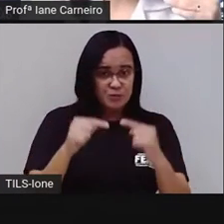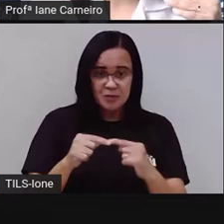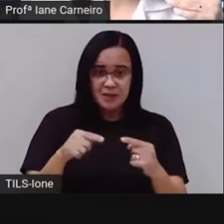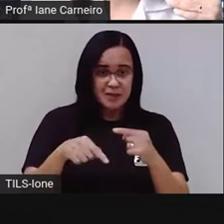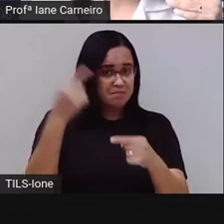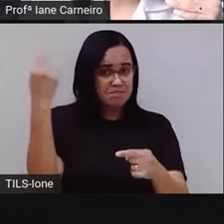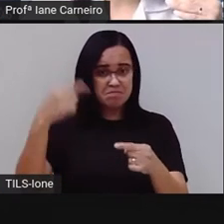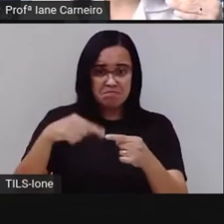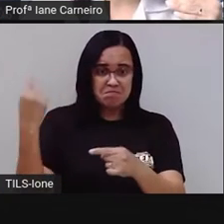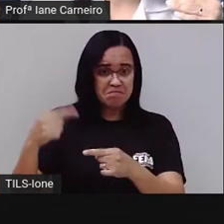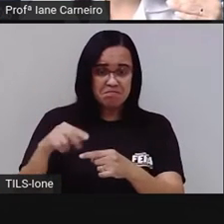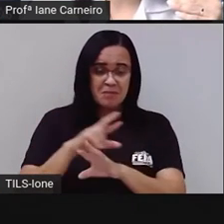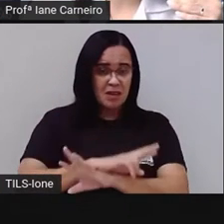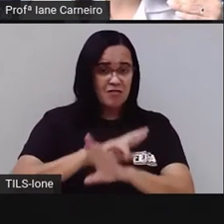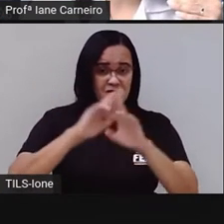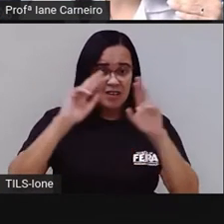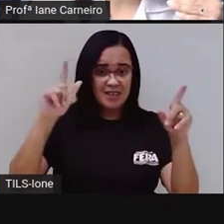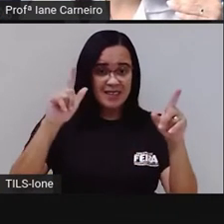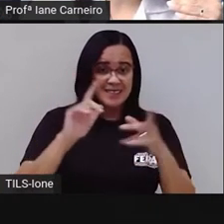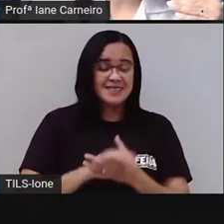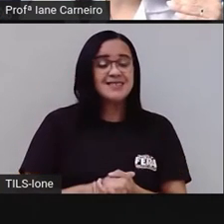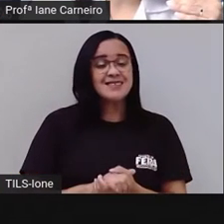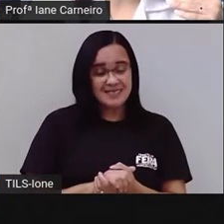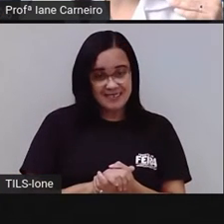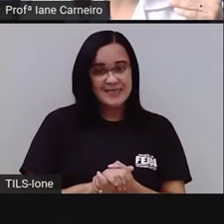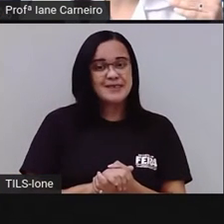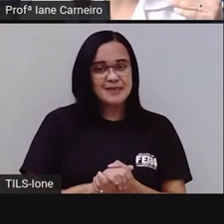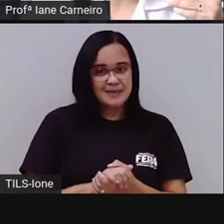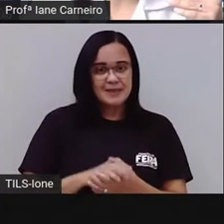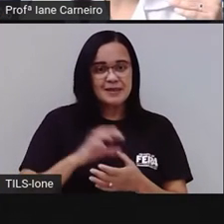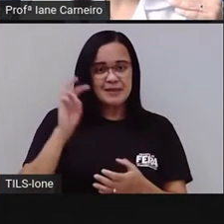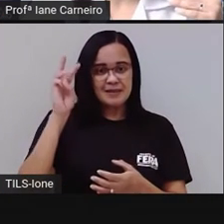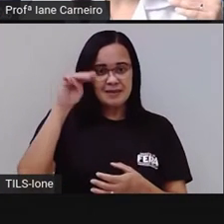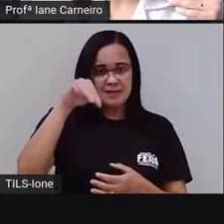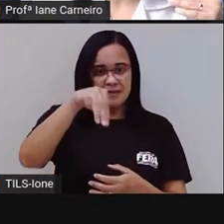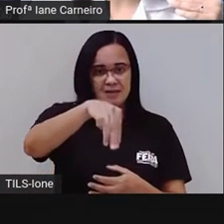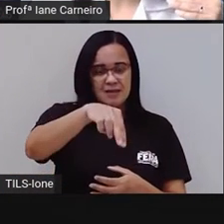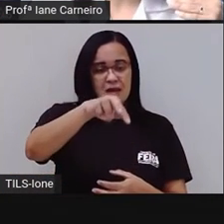macia, olha só o final aqui, Cia, em macia.